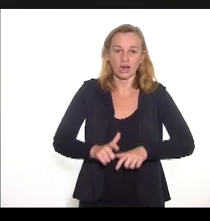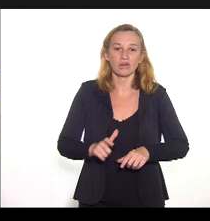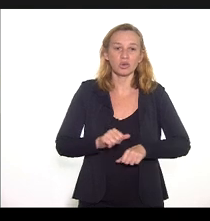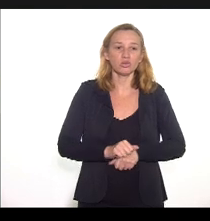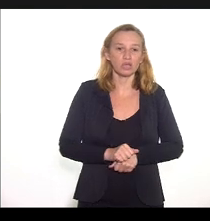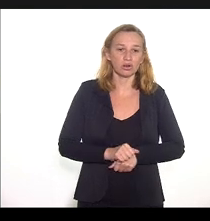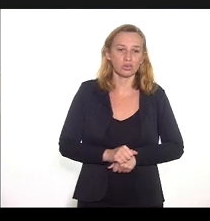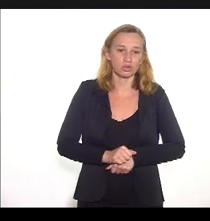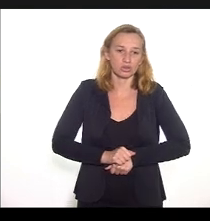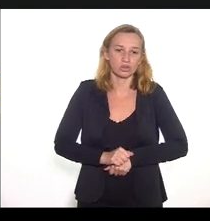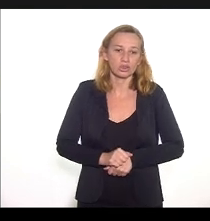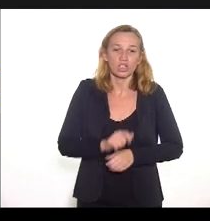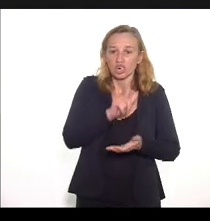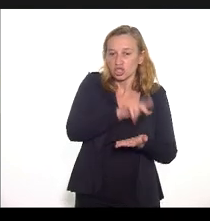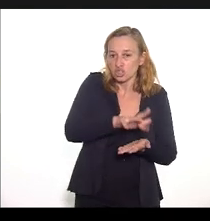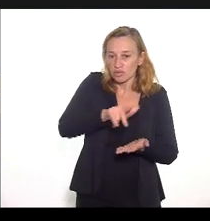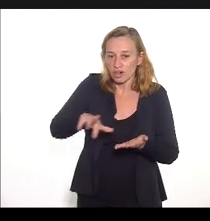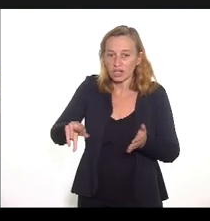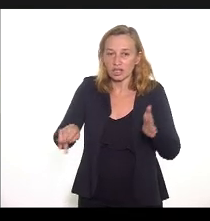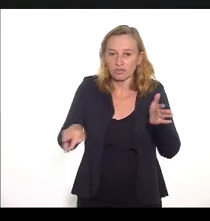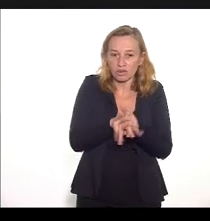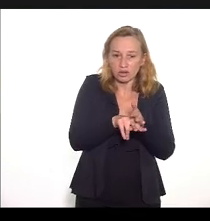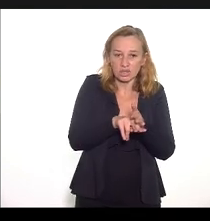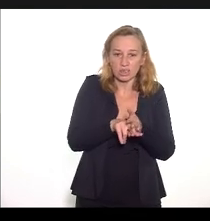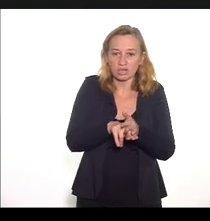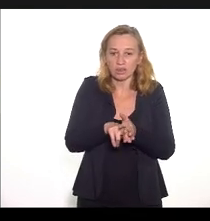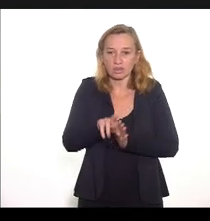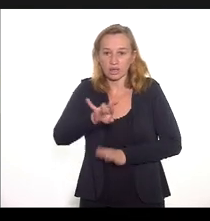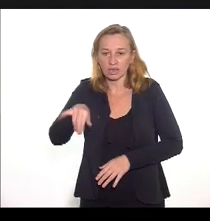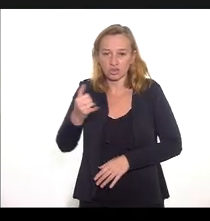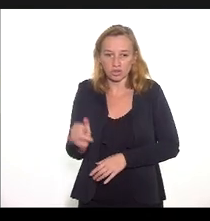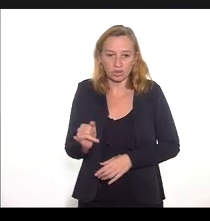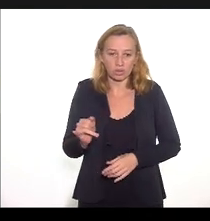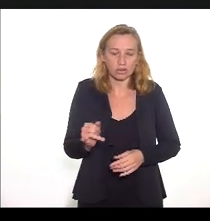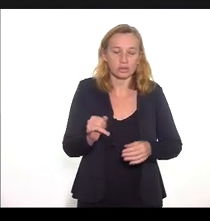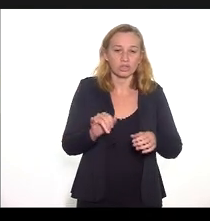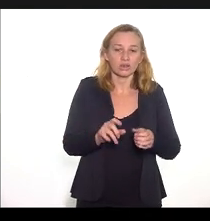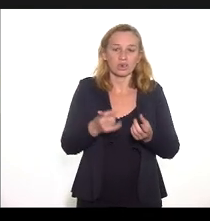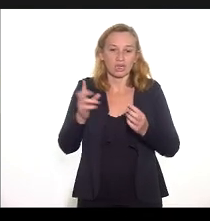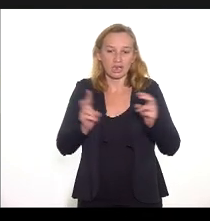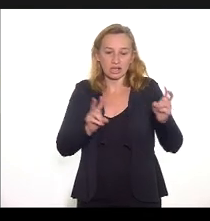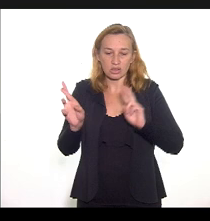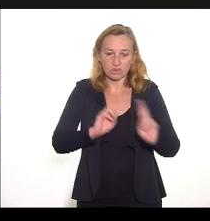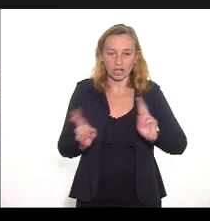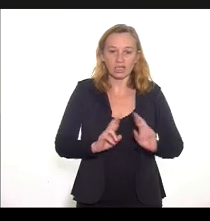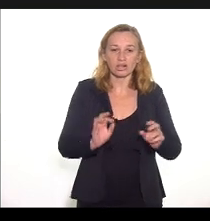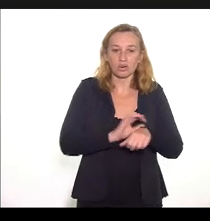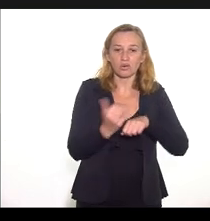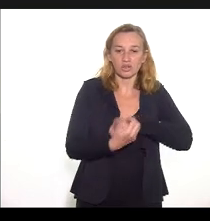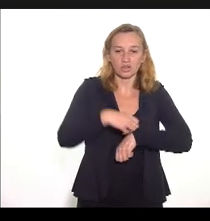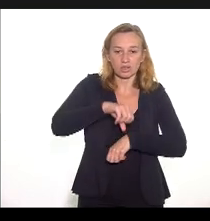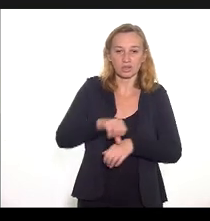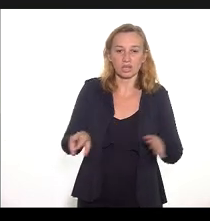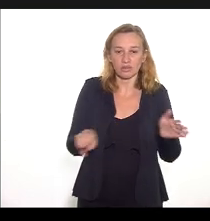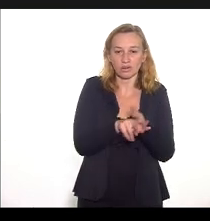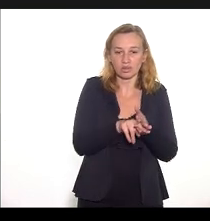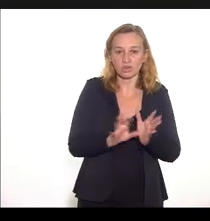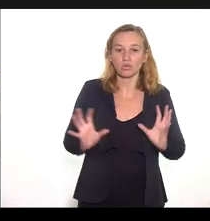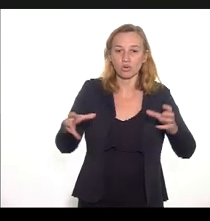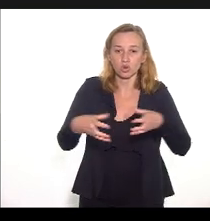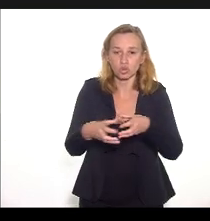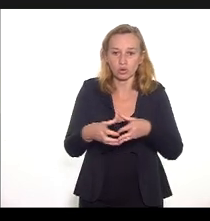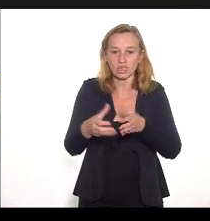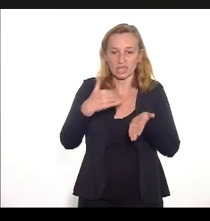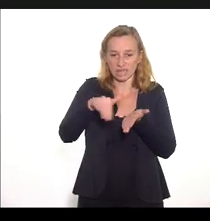Publicação de diversas resoluções CES-RJ relacionadas à covid-19, dentre elas, a resolução conjunta da